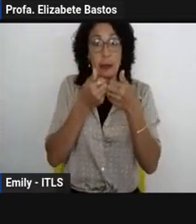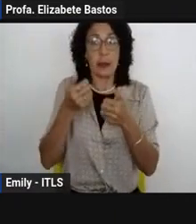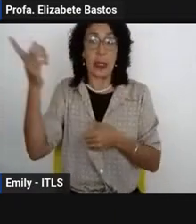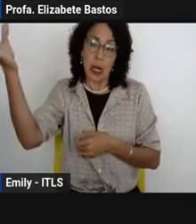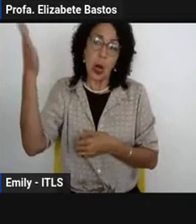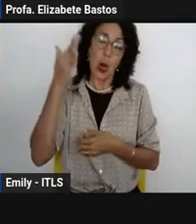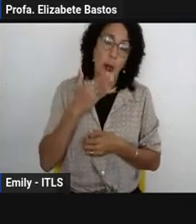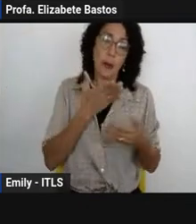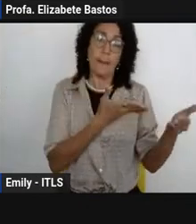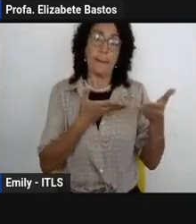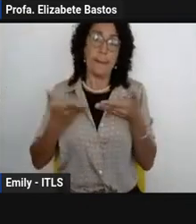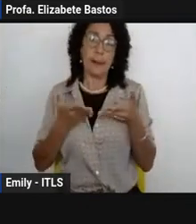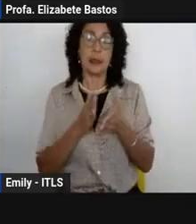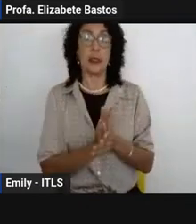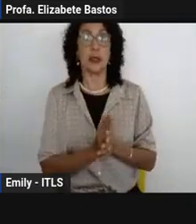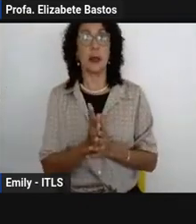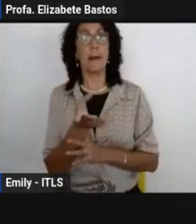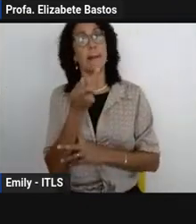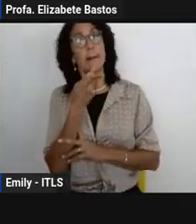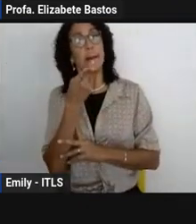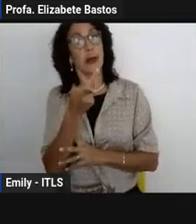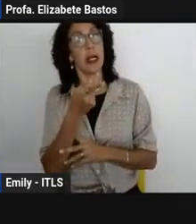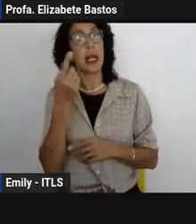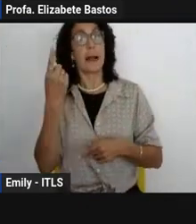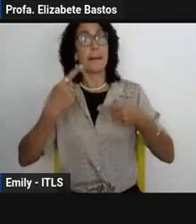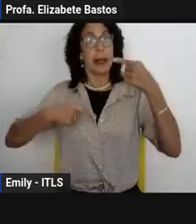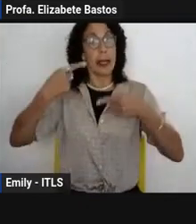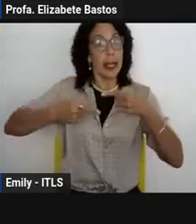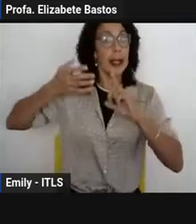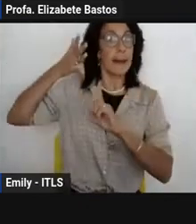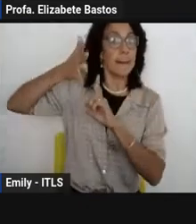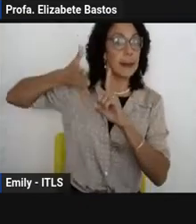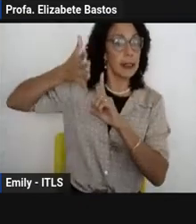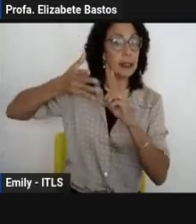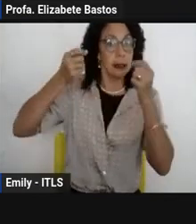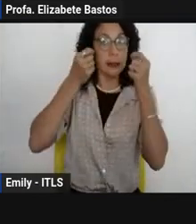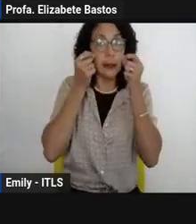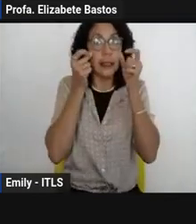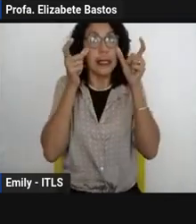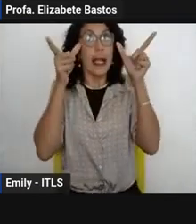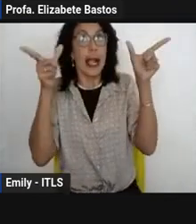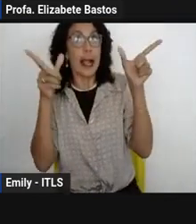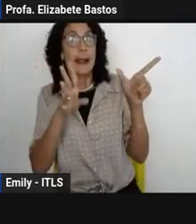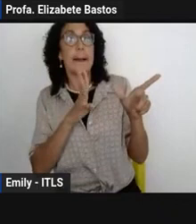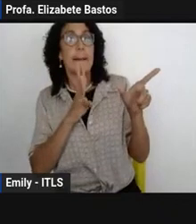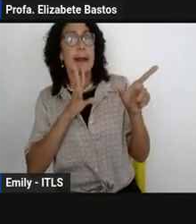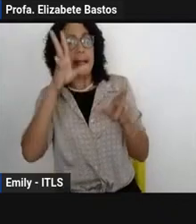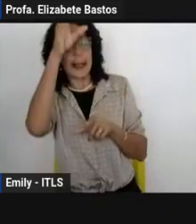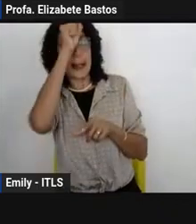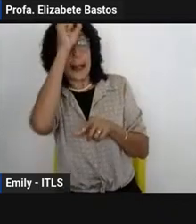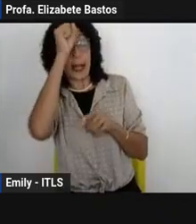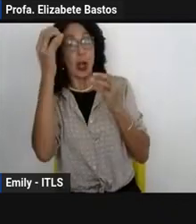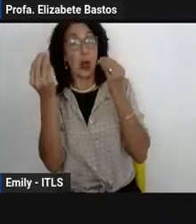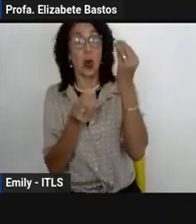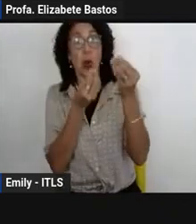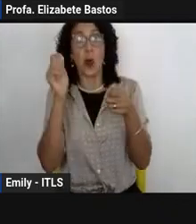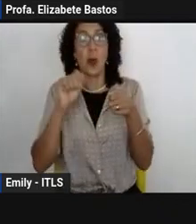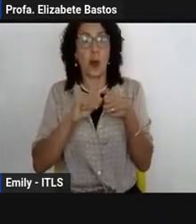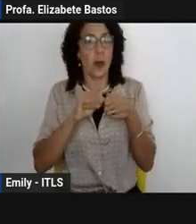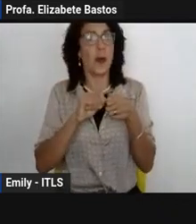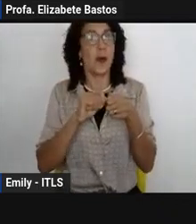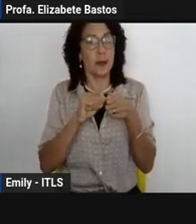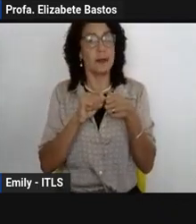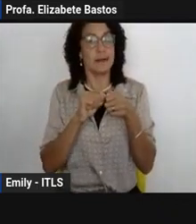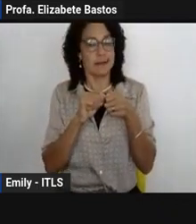para discutir esses conceitos e ampliar nosso olhar sobre a aplicabilidade desses conceitos